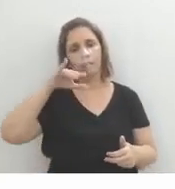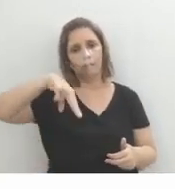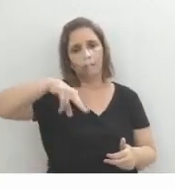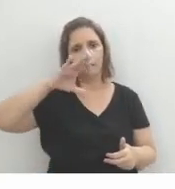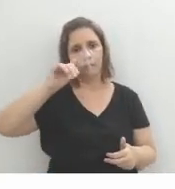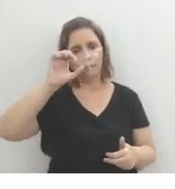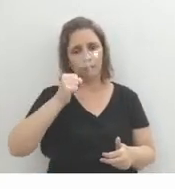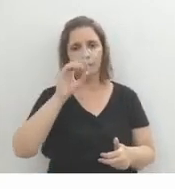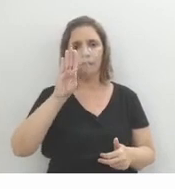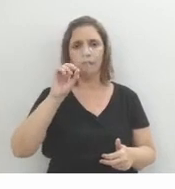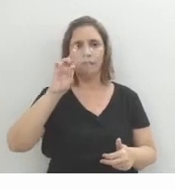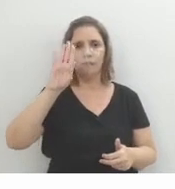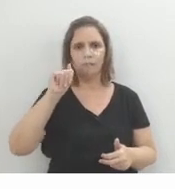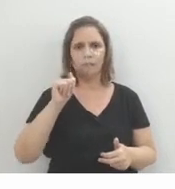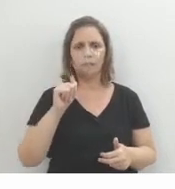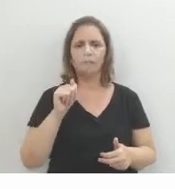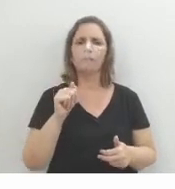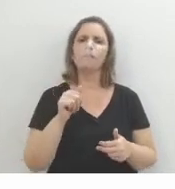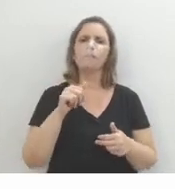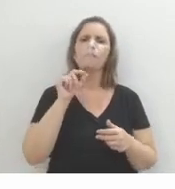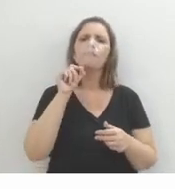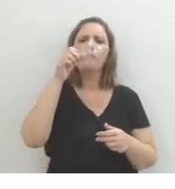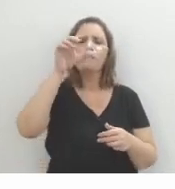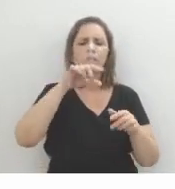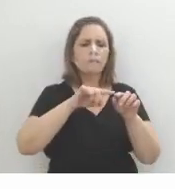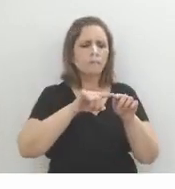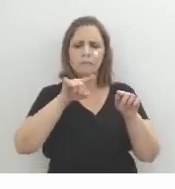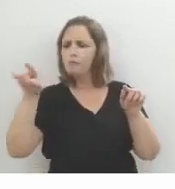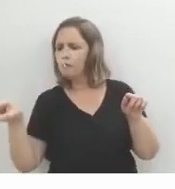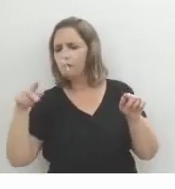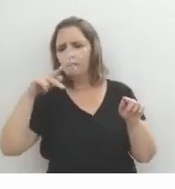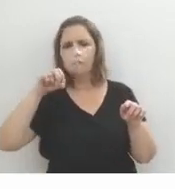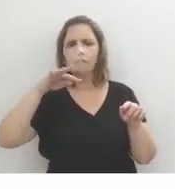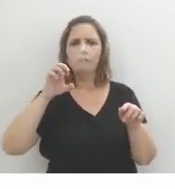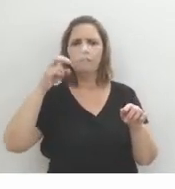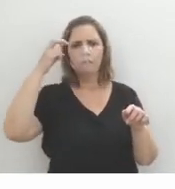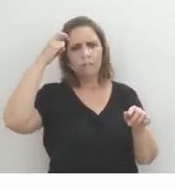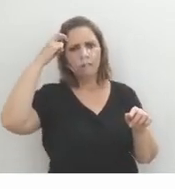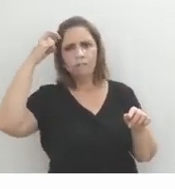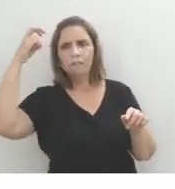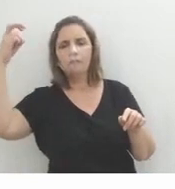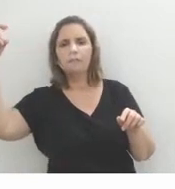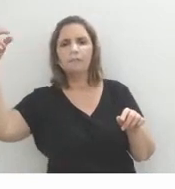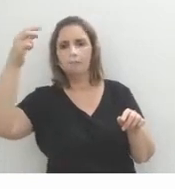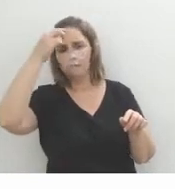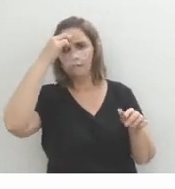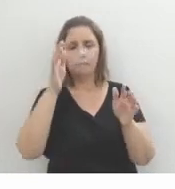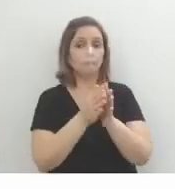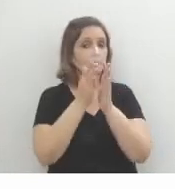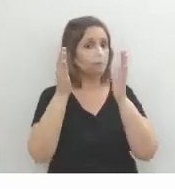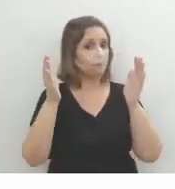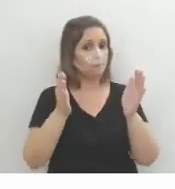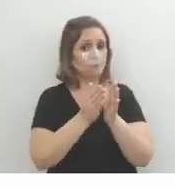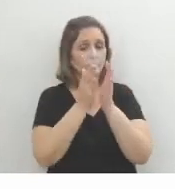considerado um personagem pouti. O Kinkas é um personagem intelectual, né? Ele era pobre,